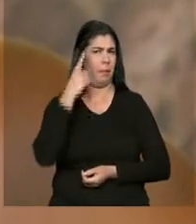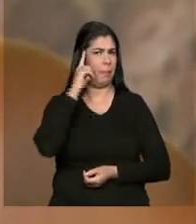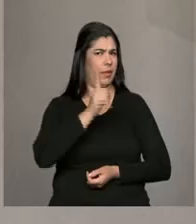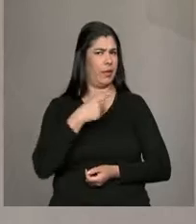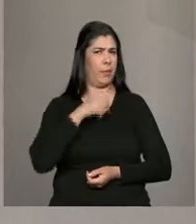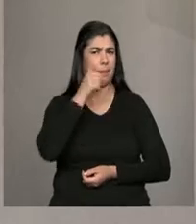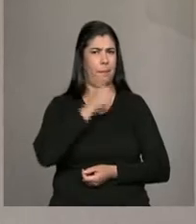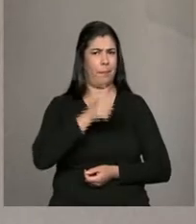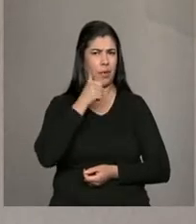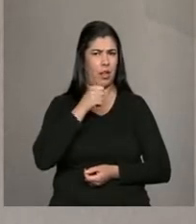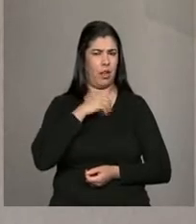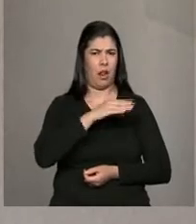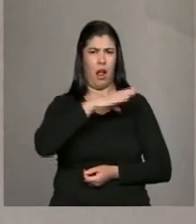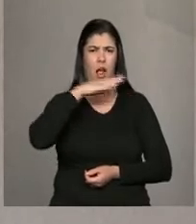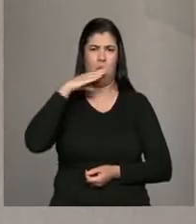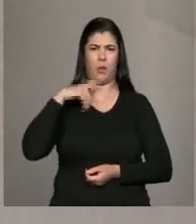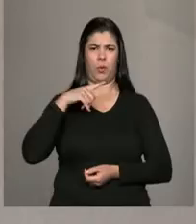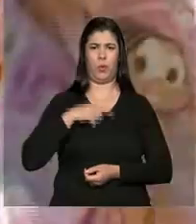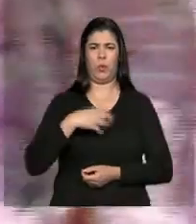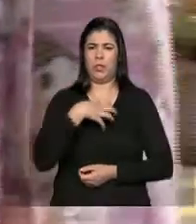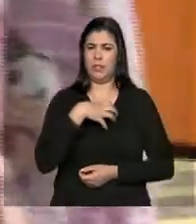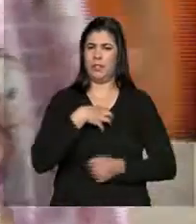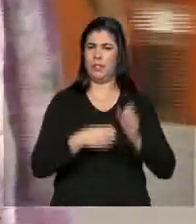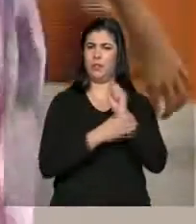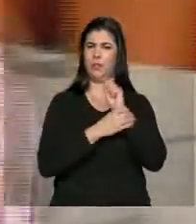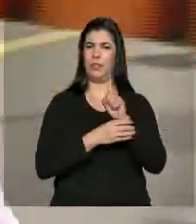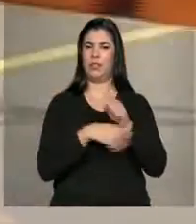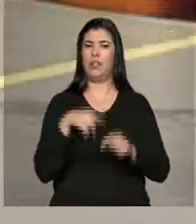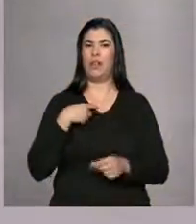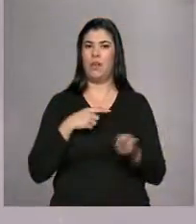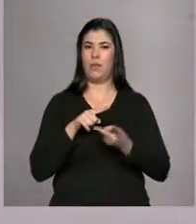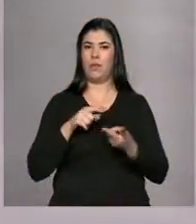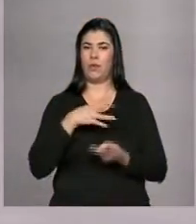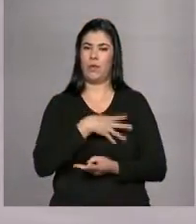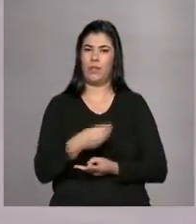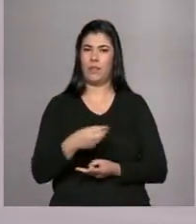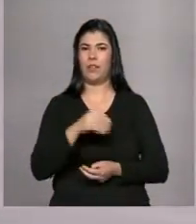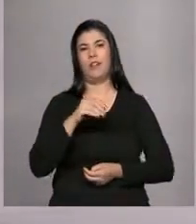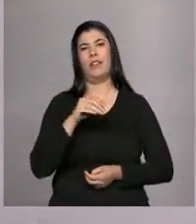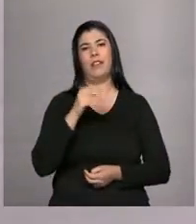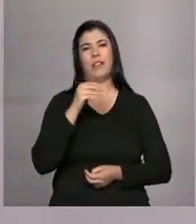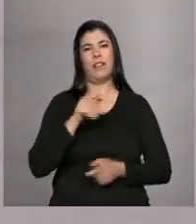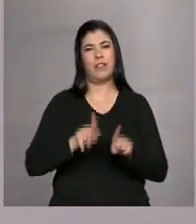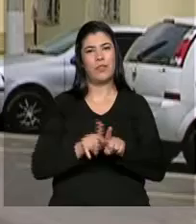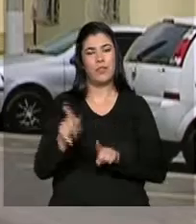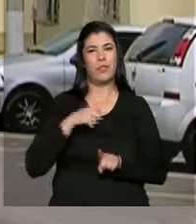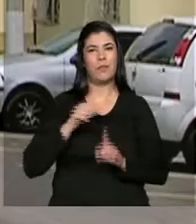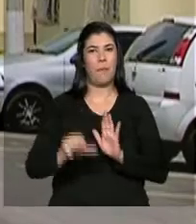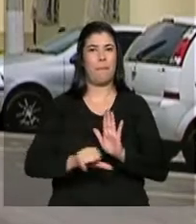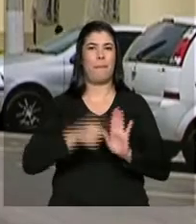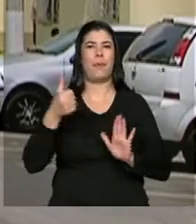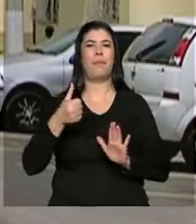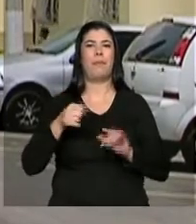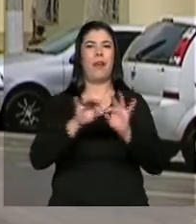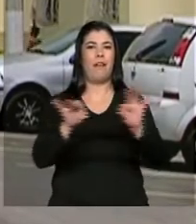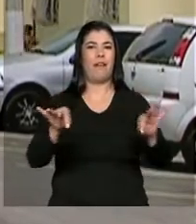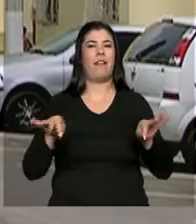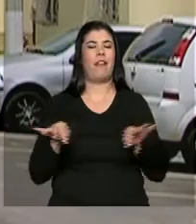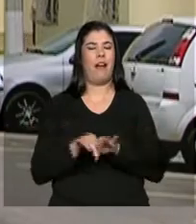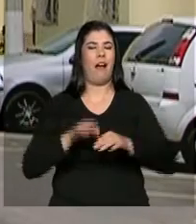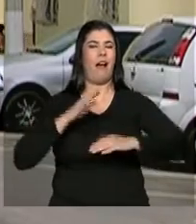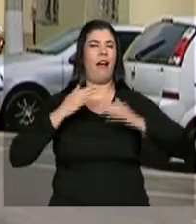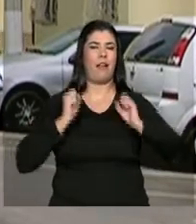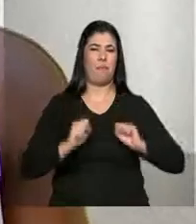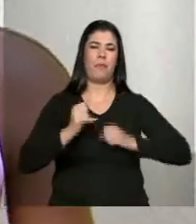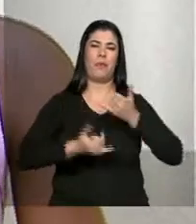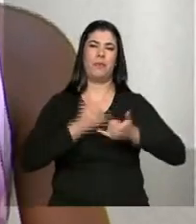adultas que uma casa segura faz diferença. As gêmeas Kailane e Rayane têm pela primeira vez uma área de lazer tranquila